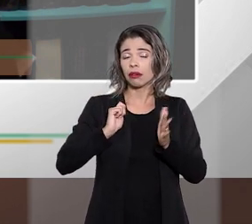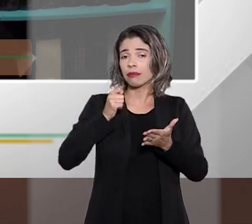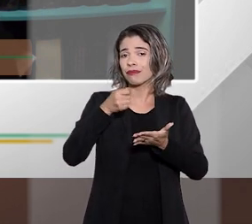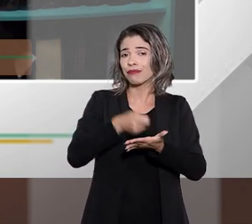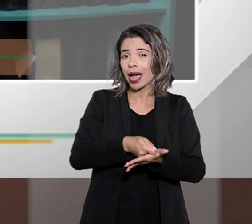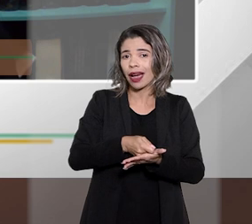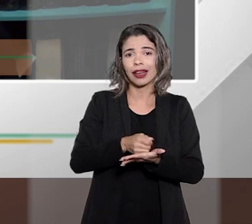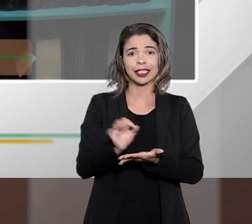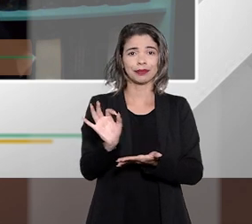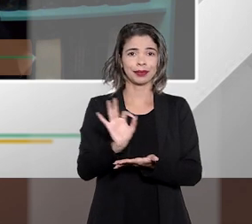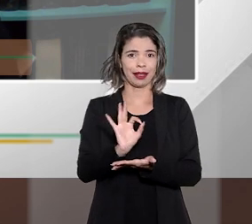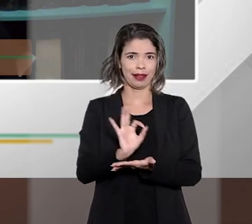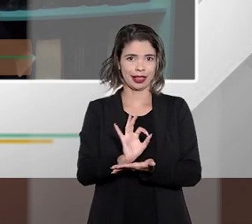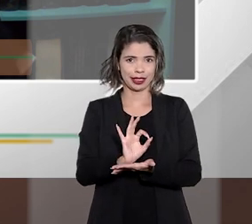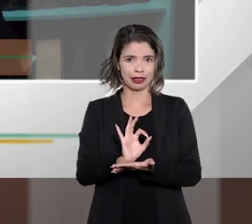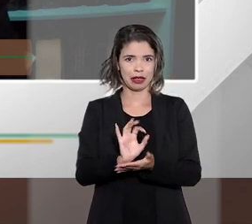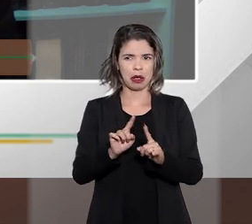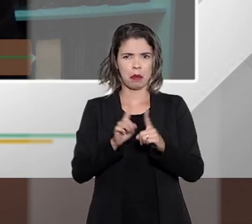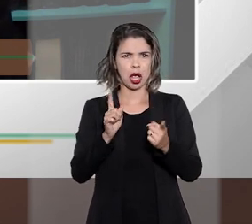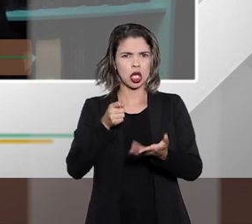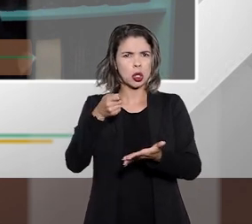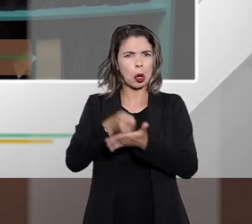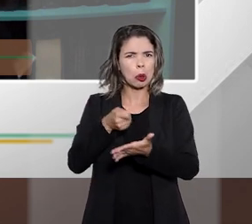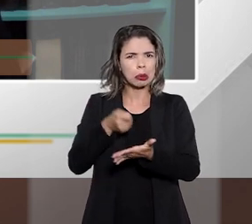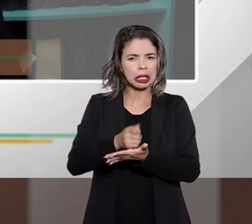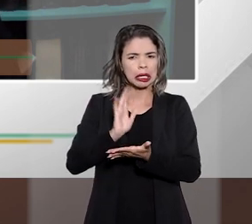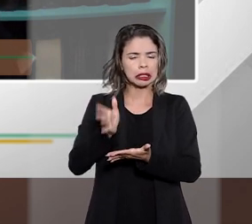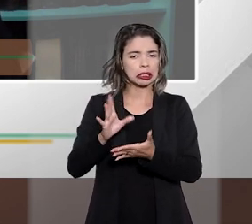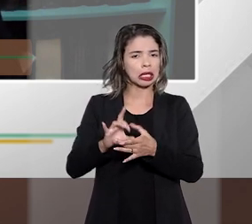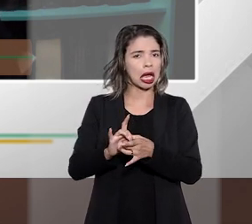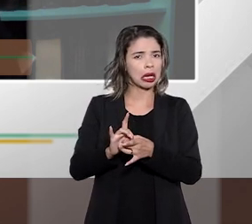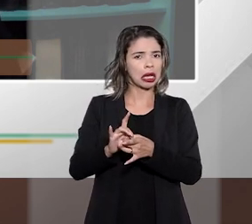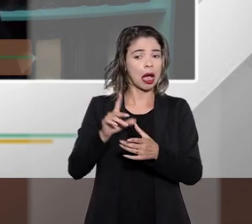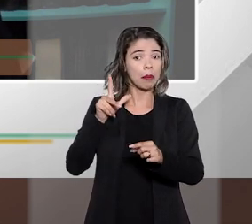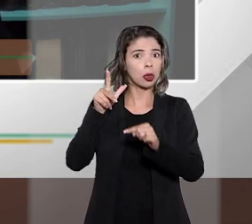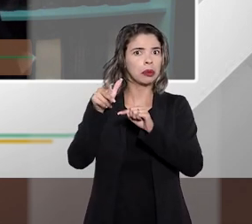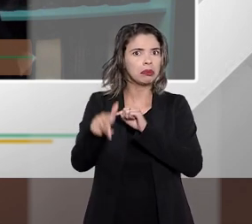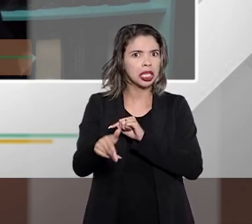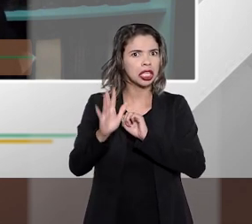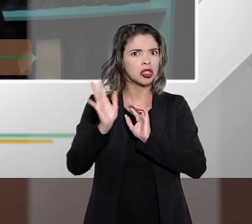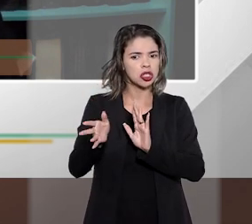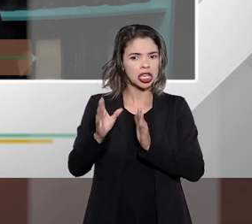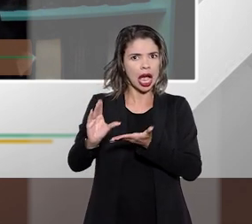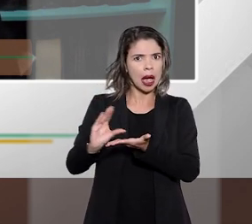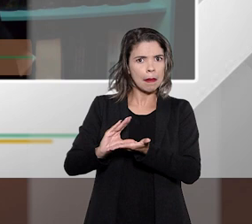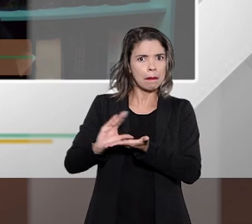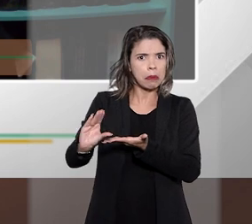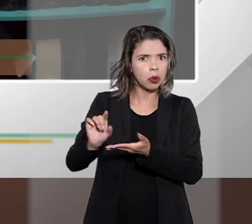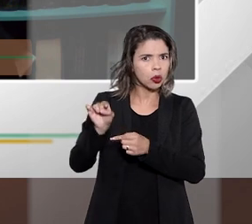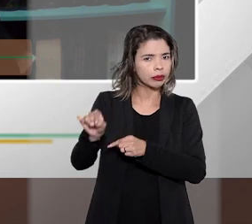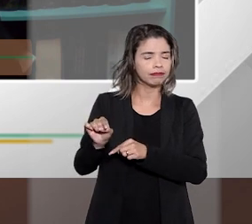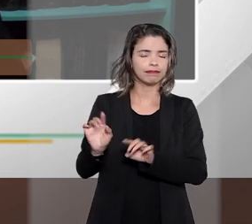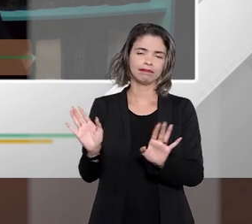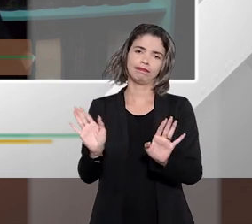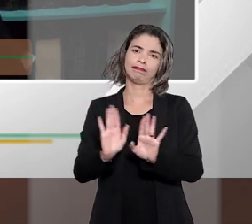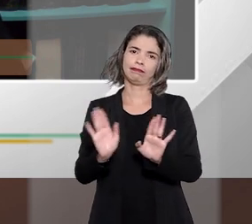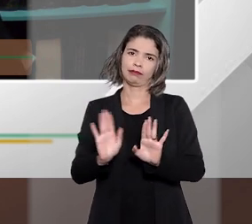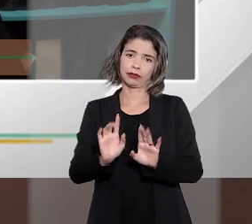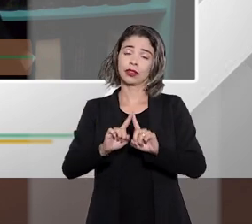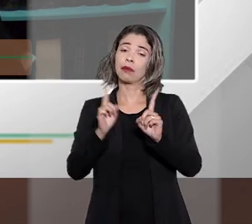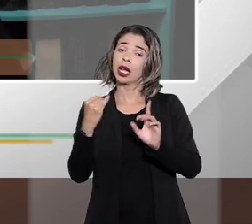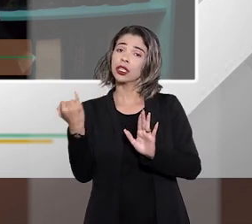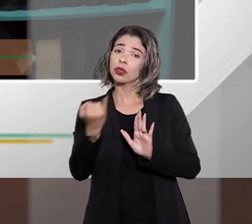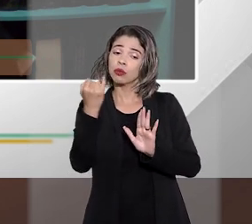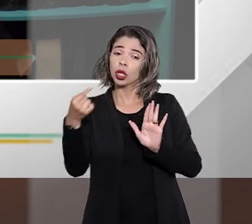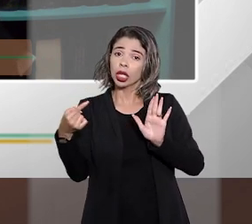negativado não é que seja obrigatório a não concessão mas é um elemento a ser levado em consideração se ele tinha